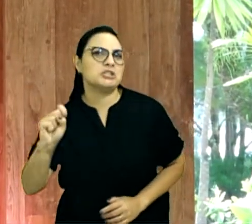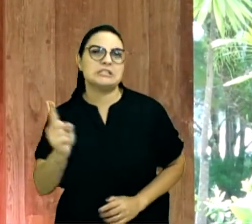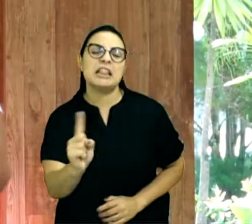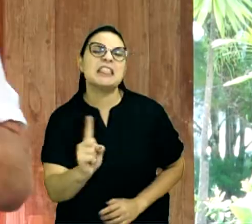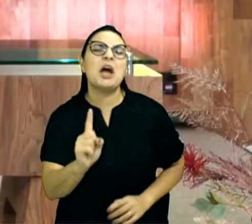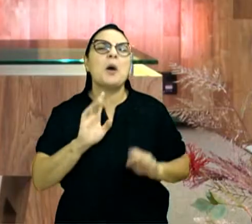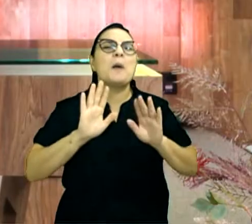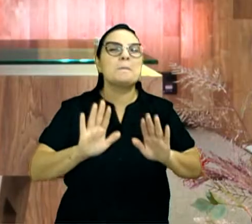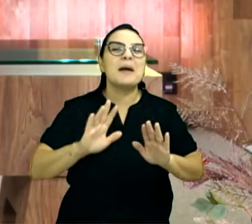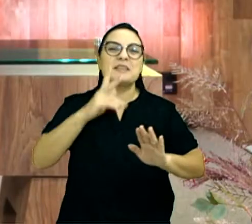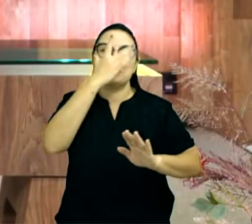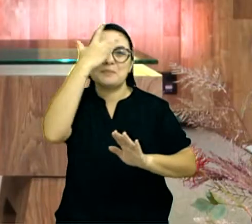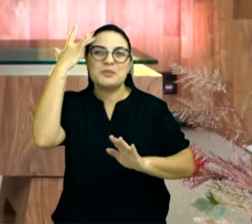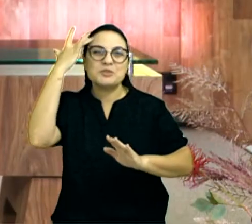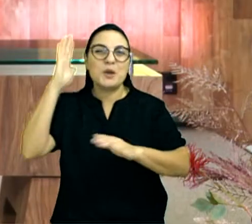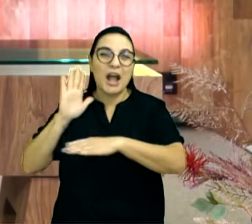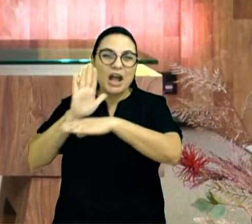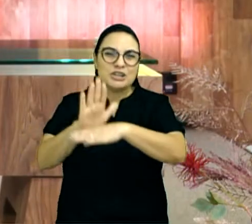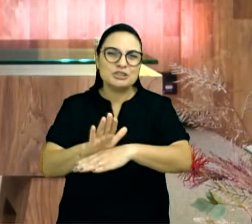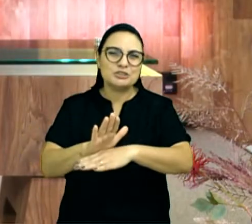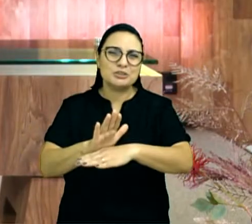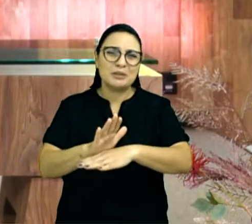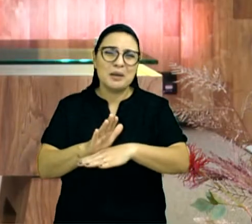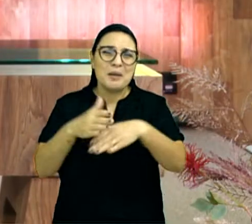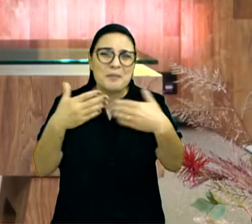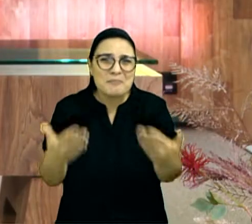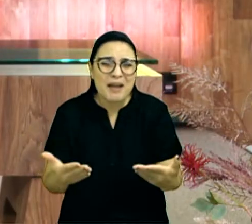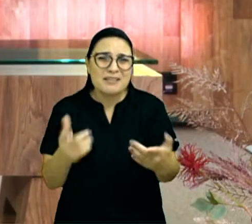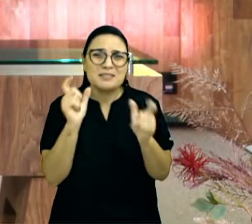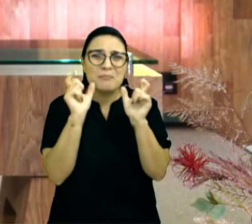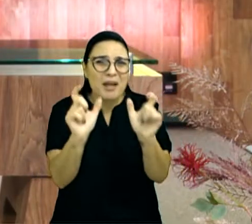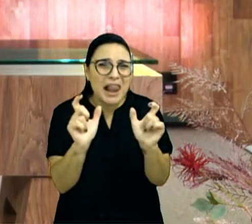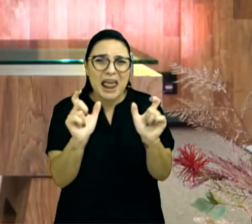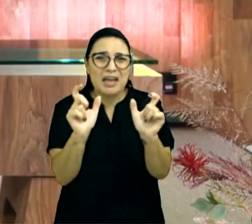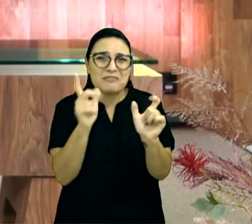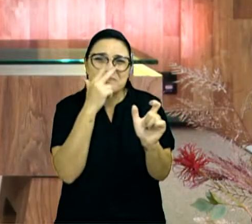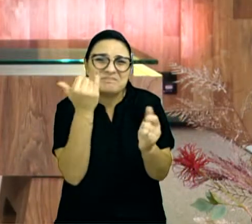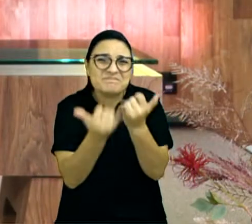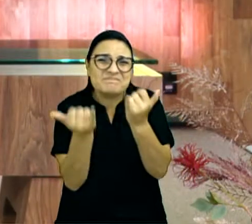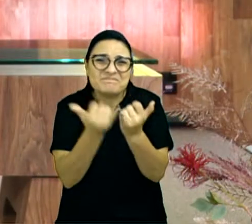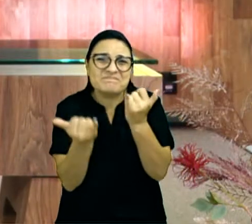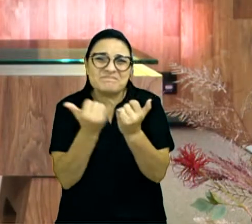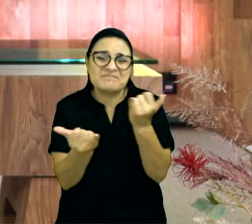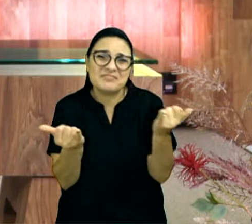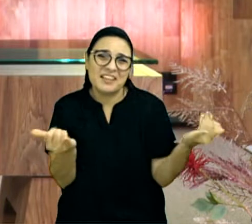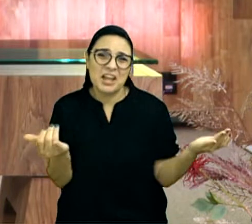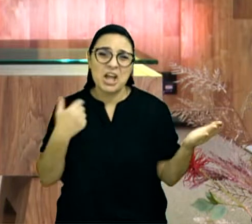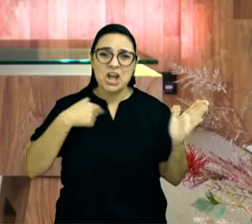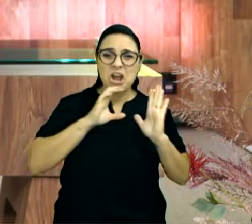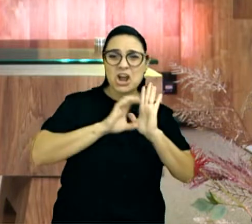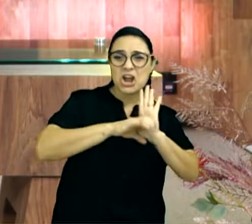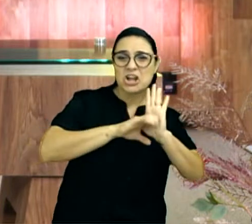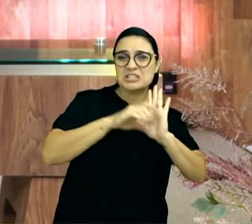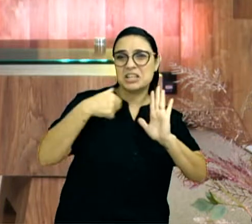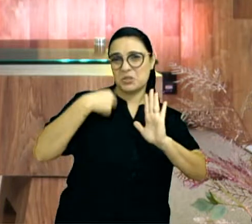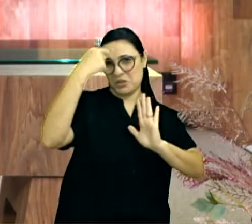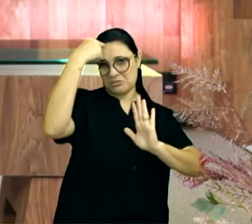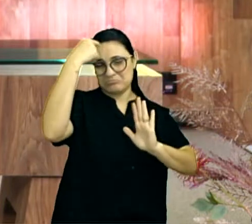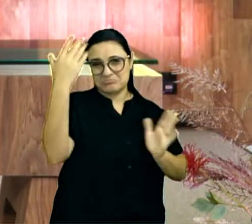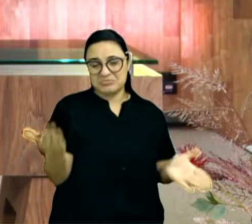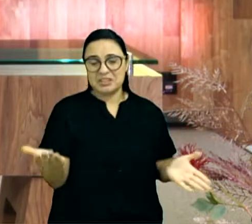E eu penso assim, em escravo, servo, aquele que, sabe o meu conceito? O que vem à minha mente?